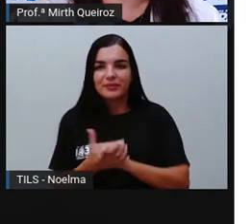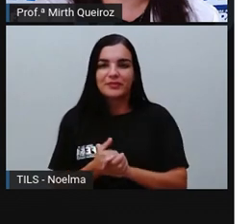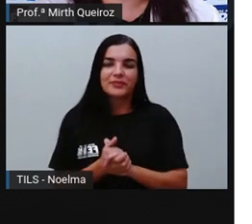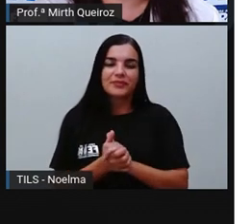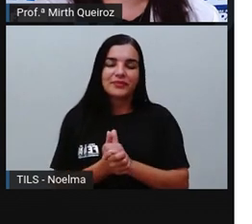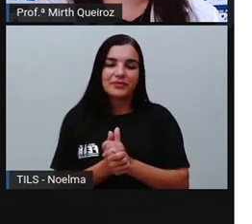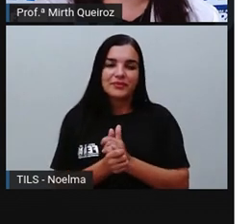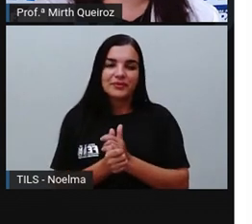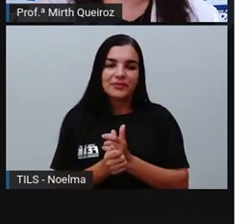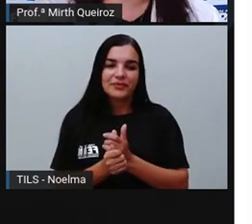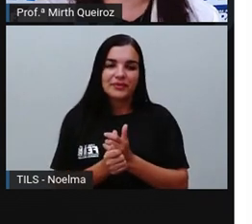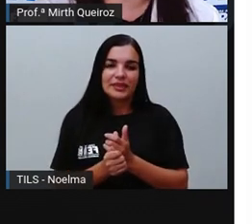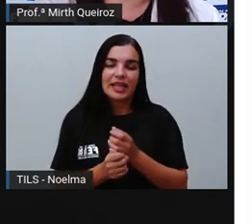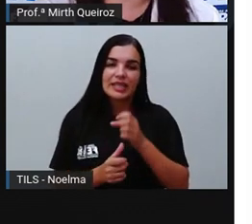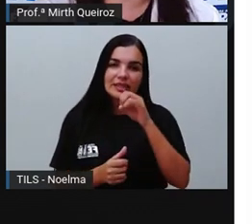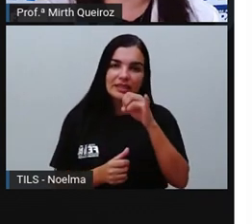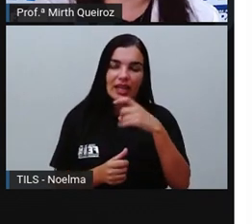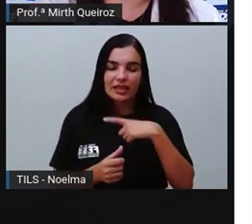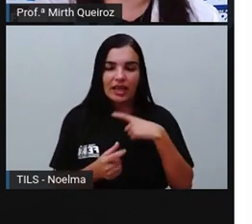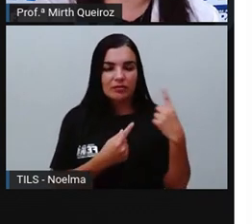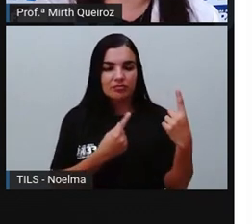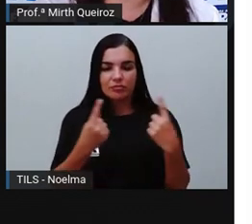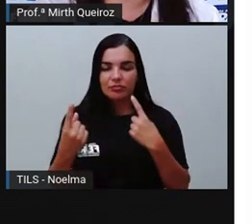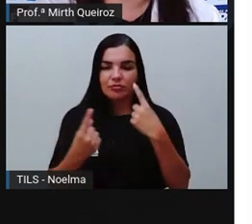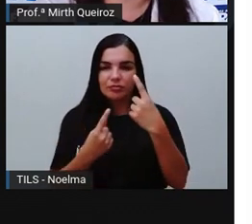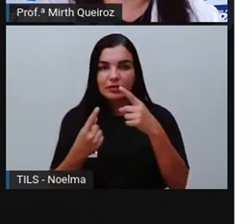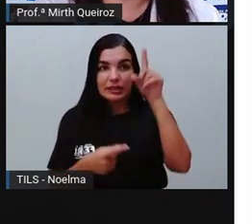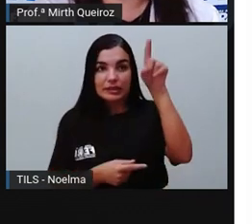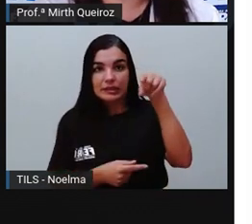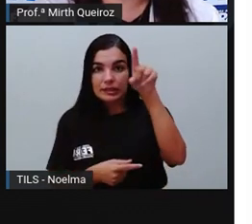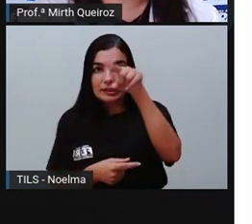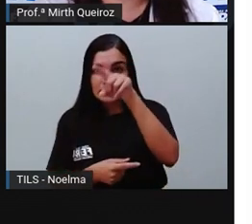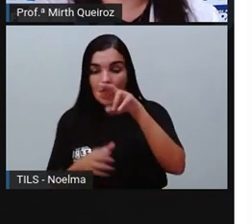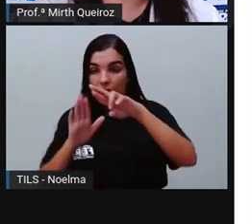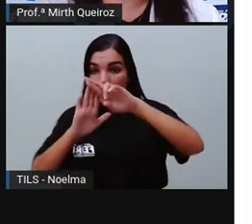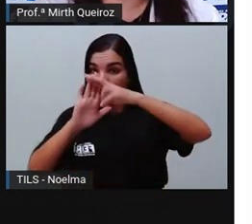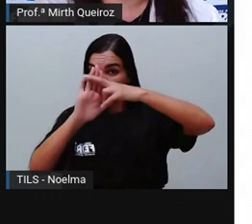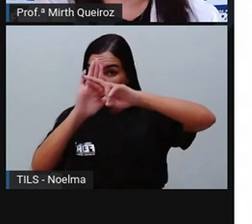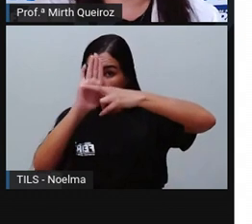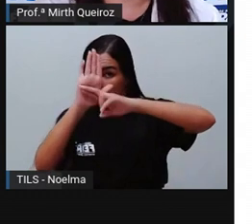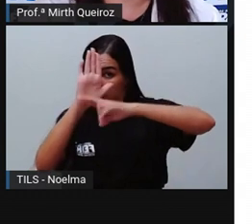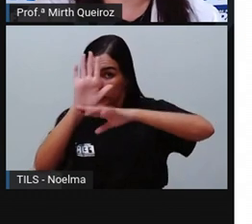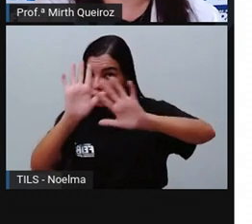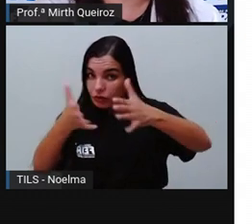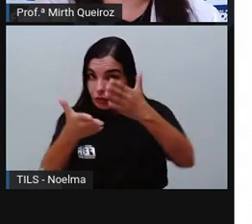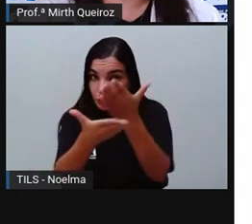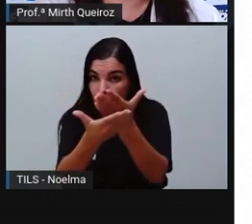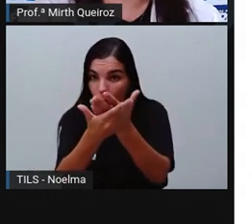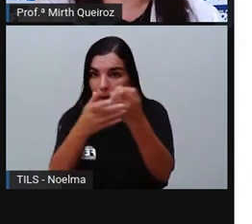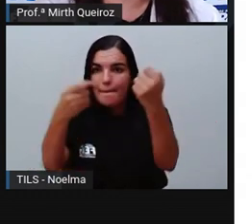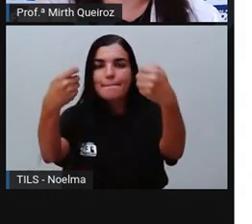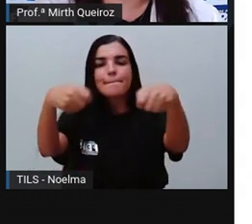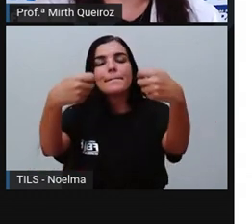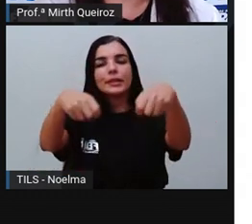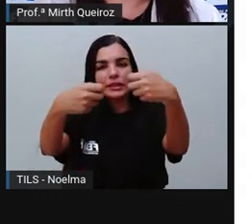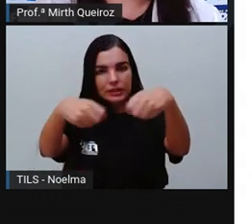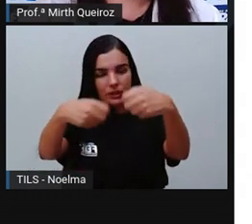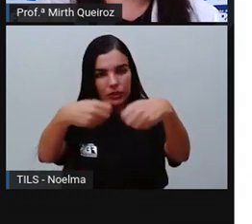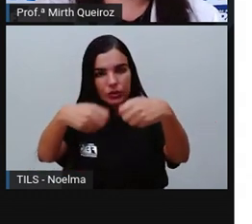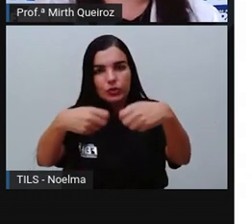né? Uma vez que de acordo com as regras de acentuação que a gente estudou, né? Elas necessitavam de